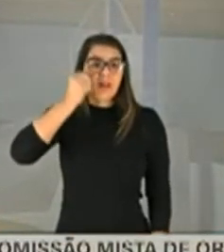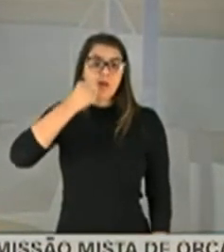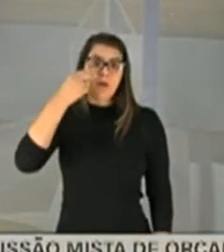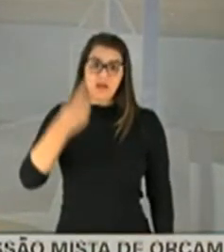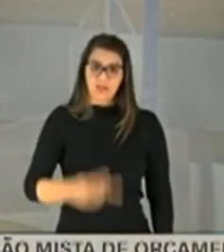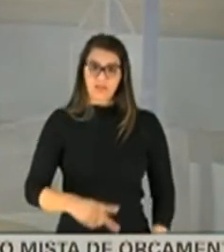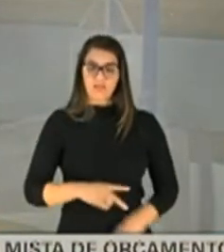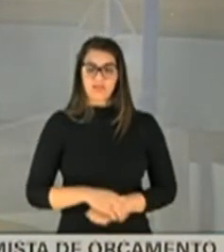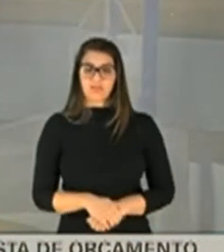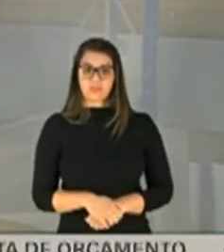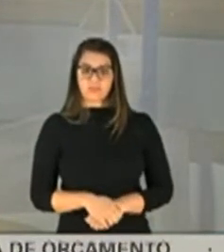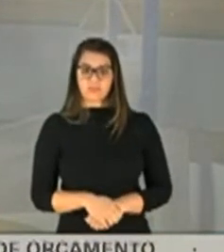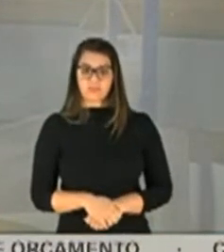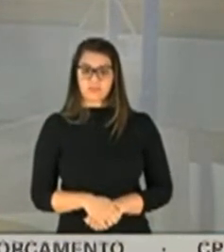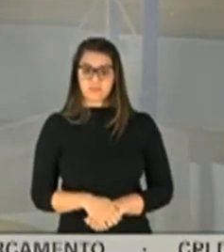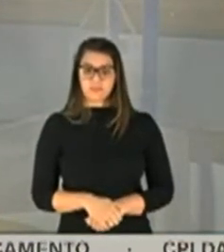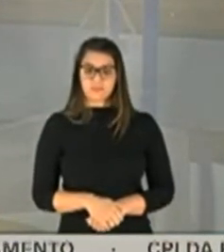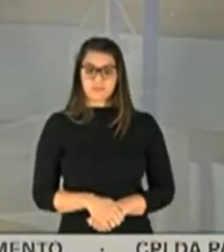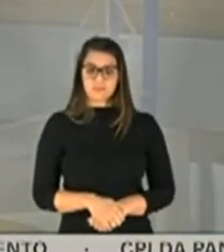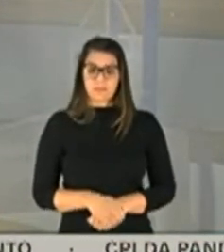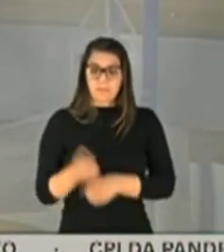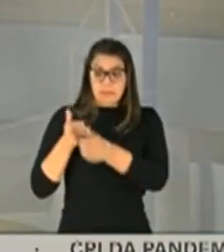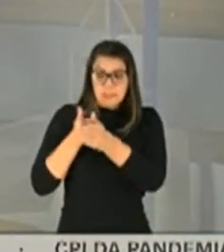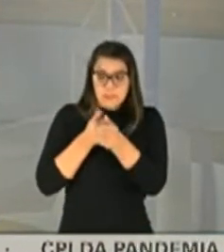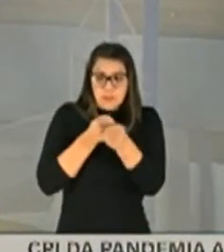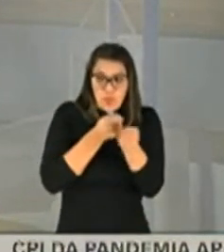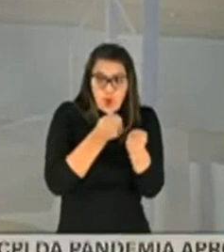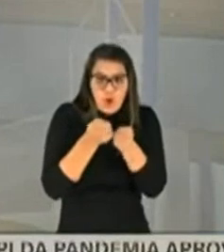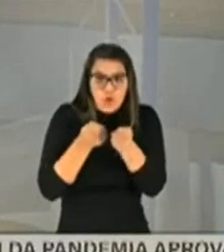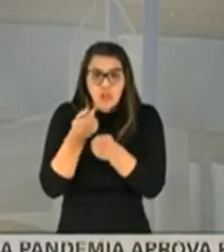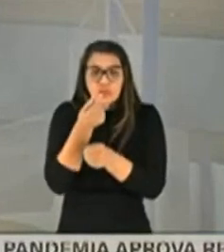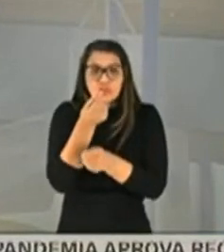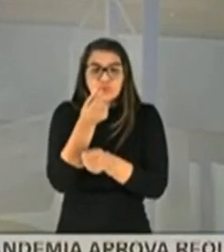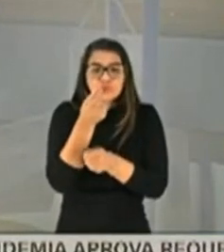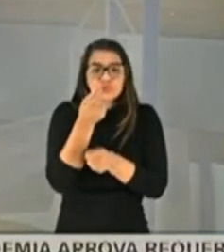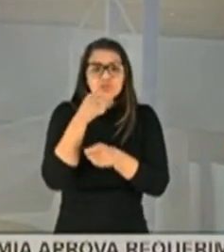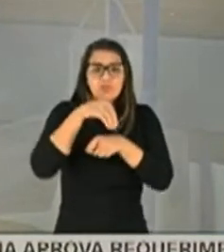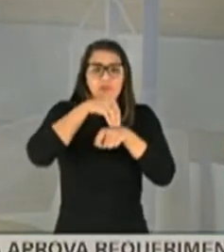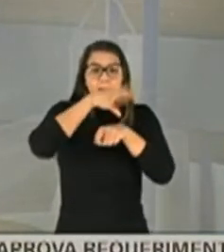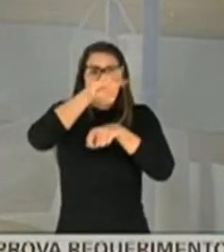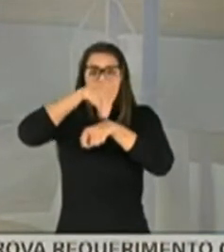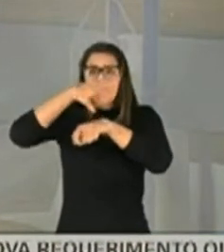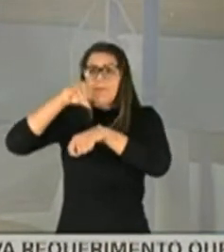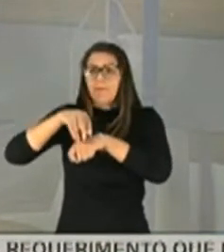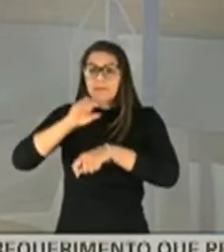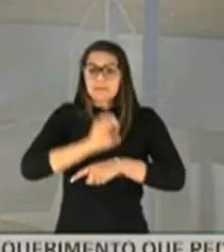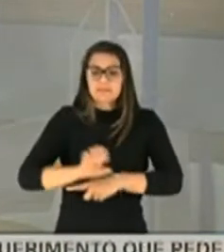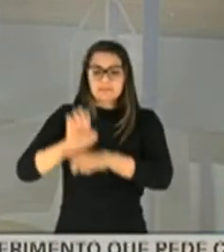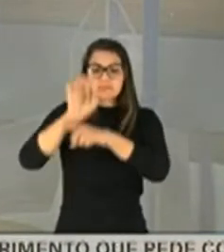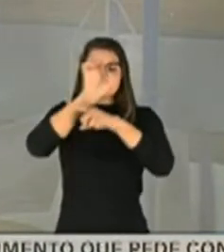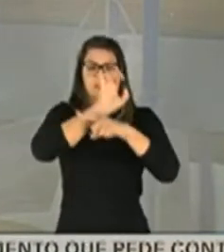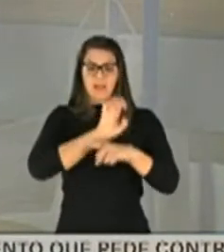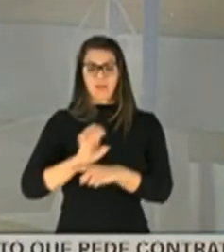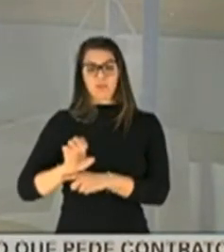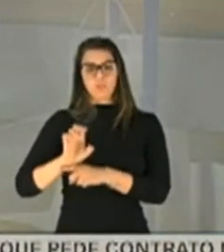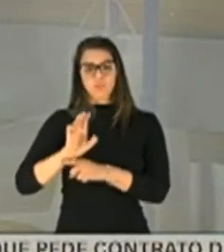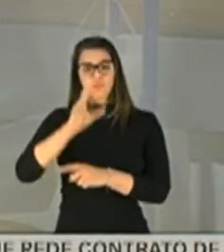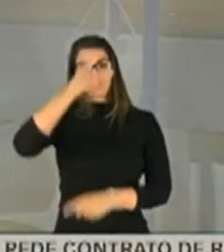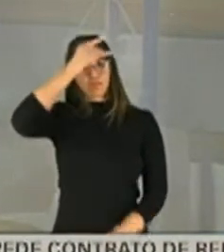rastrear verbas federais enviadas para o Estado-Município, não é à toa,